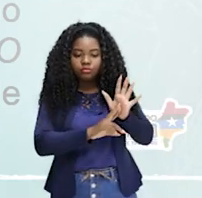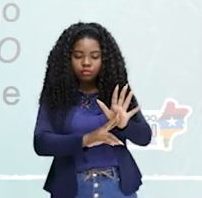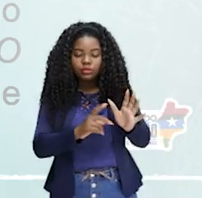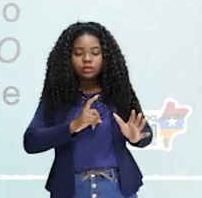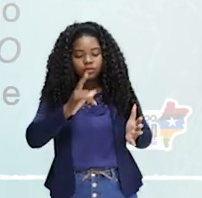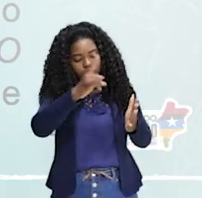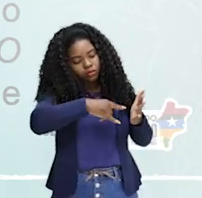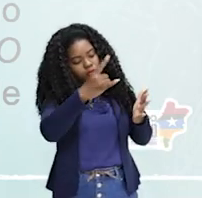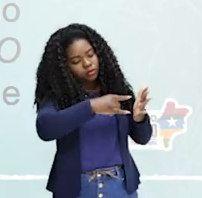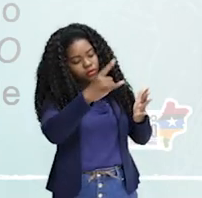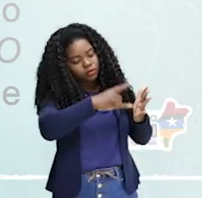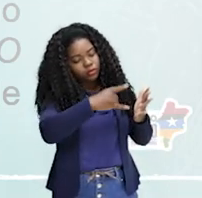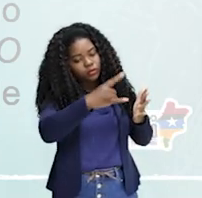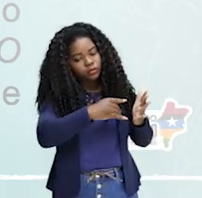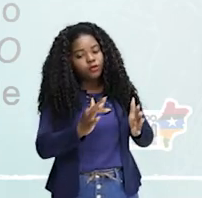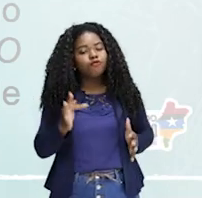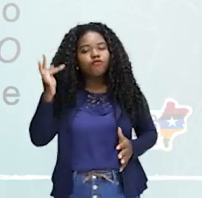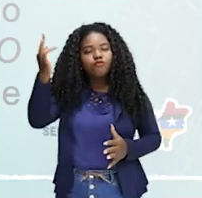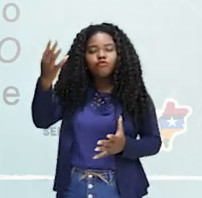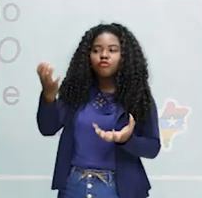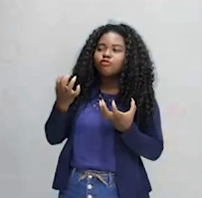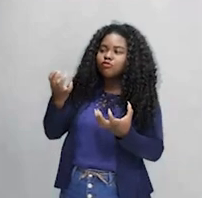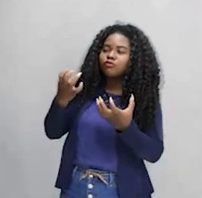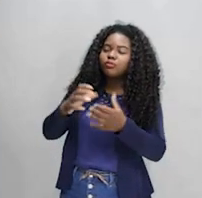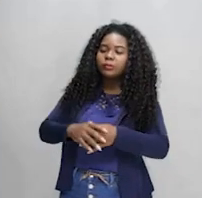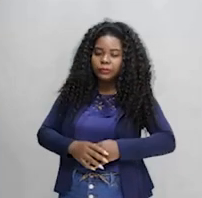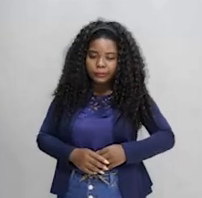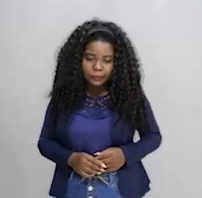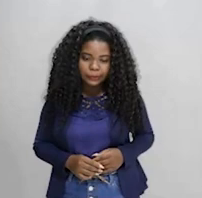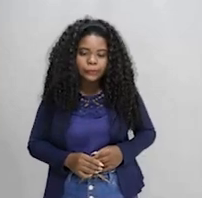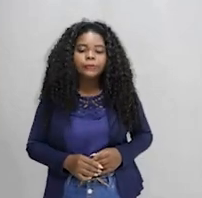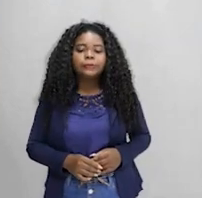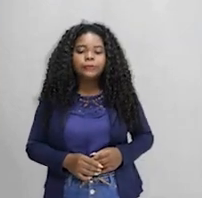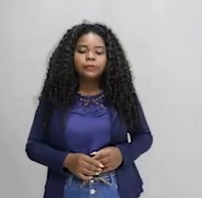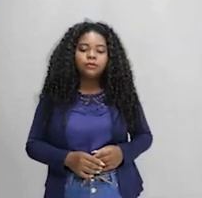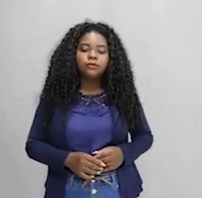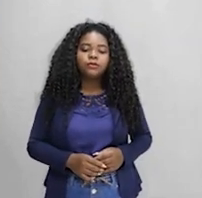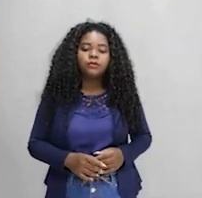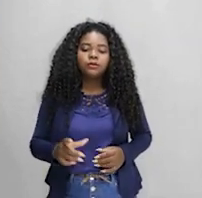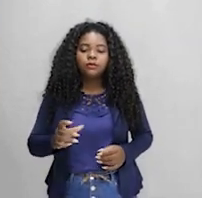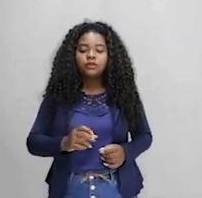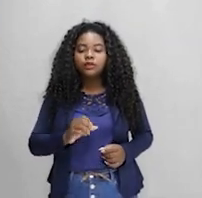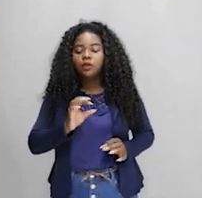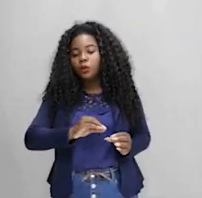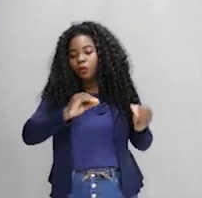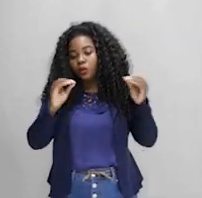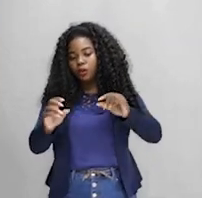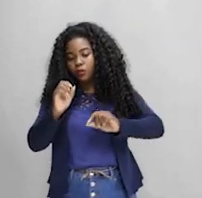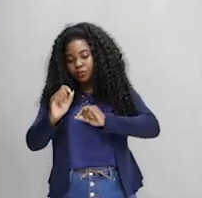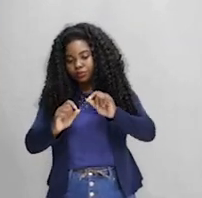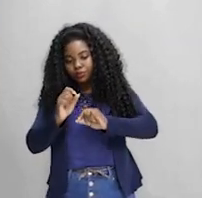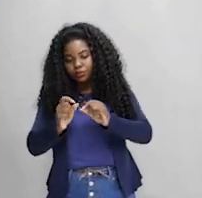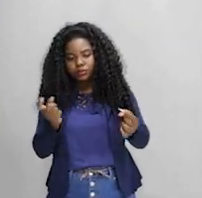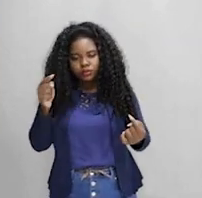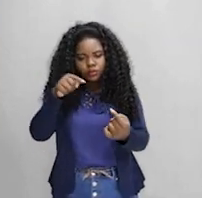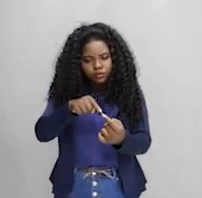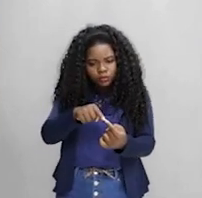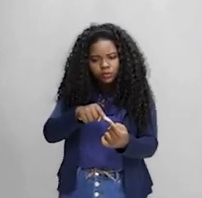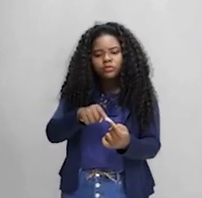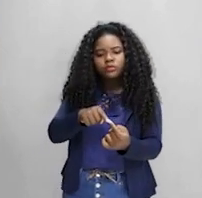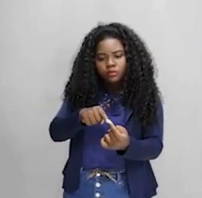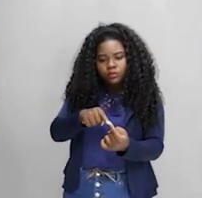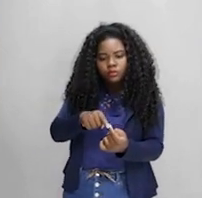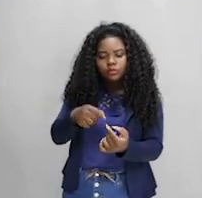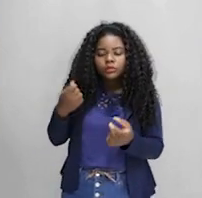documento chamado O Futuro Que Queremos, reafirmando os compromissos das conferências anteriores, e deixando claro que era necessário